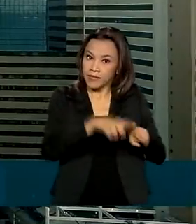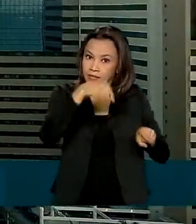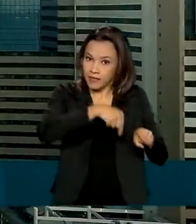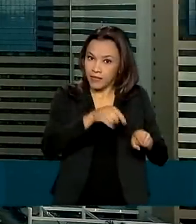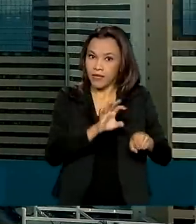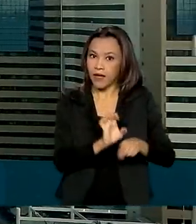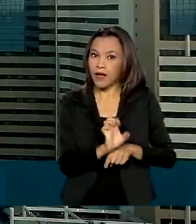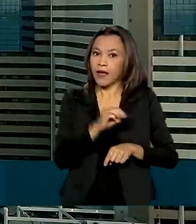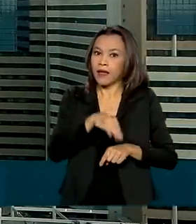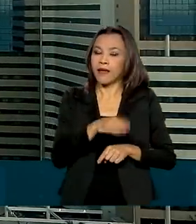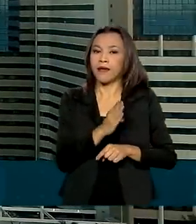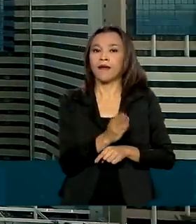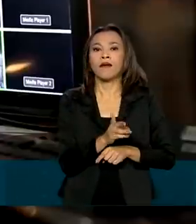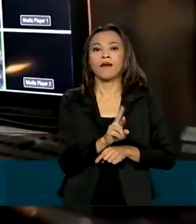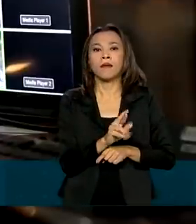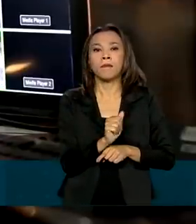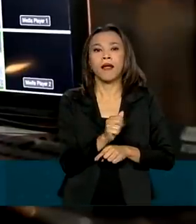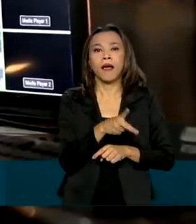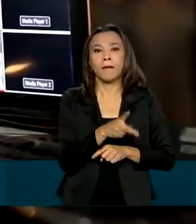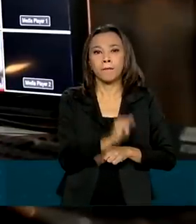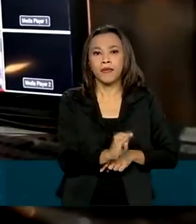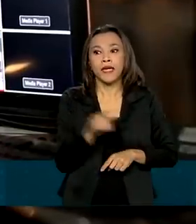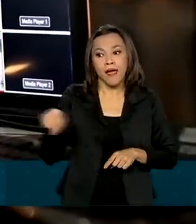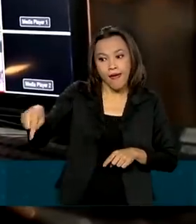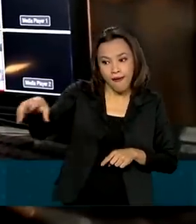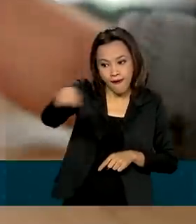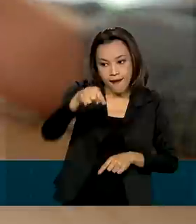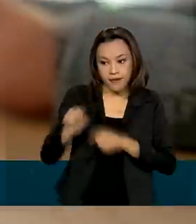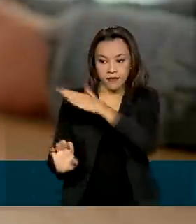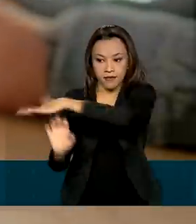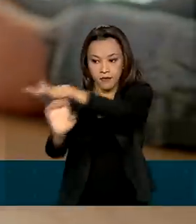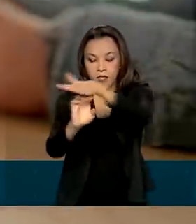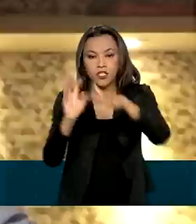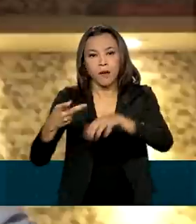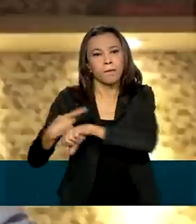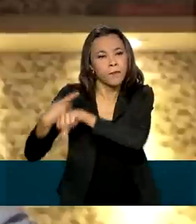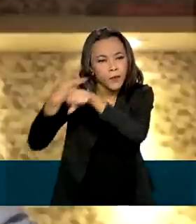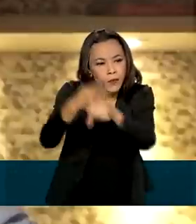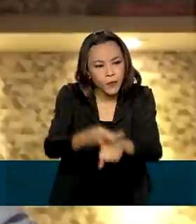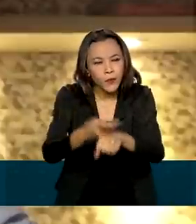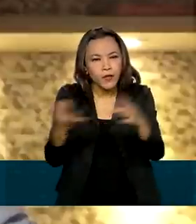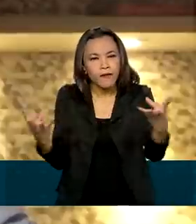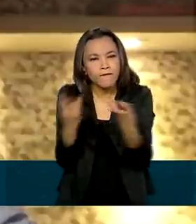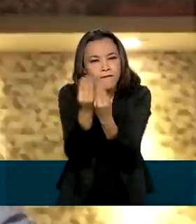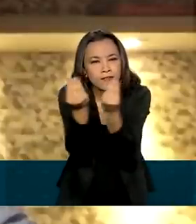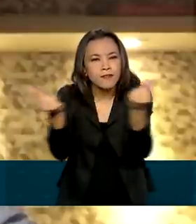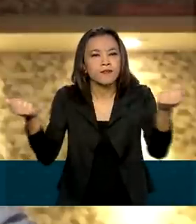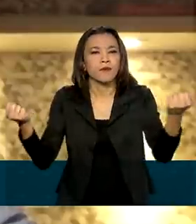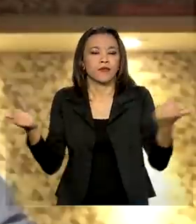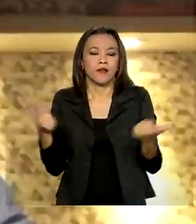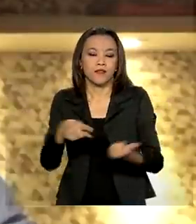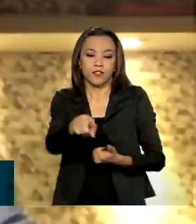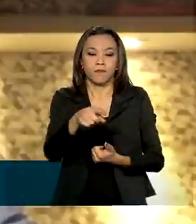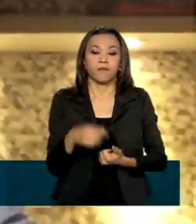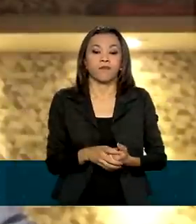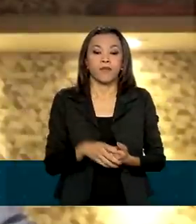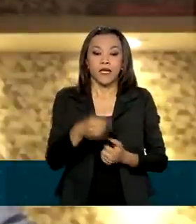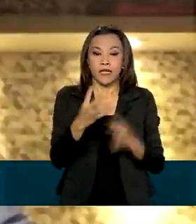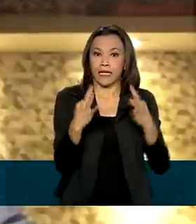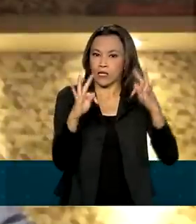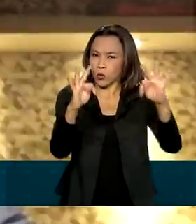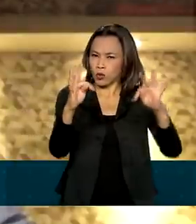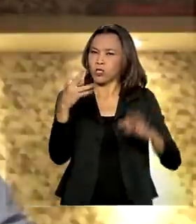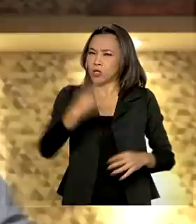buscam soluções eficientes para as montadoras de veículos no país. Tecnologia de ponta desenvolvida no Brasil com